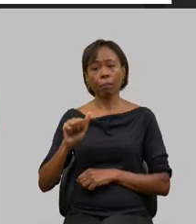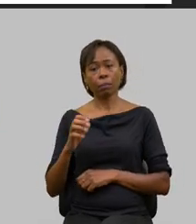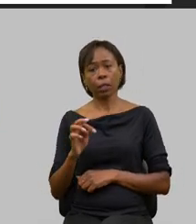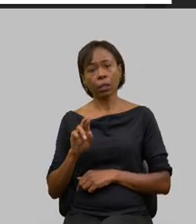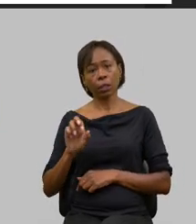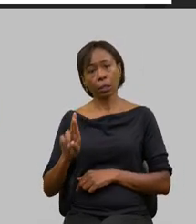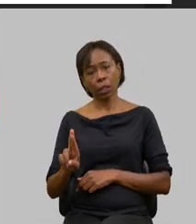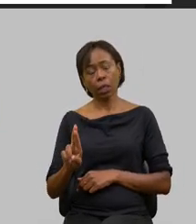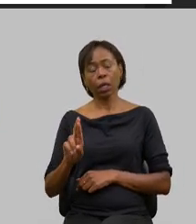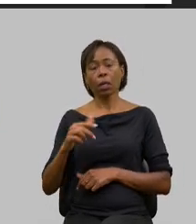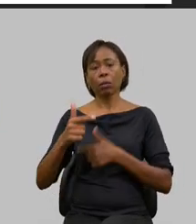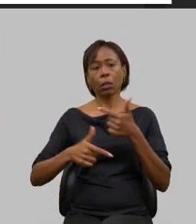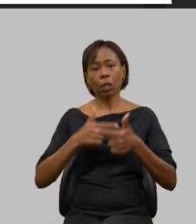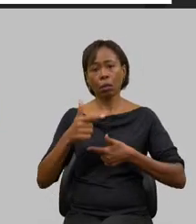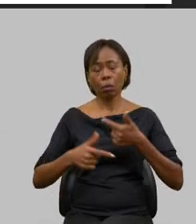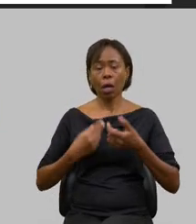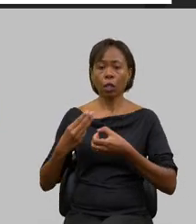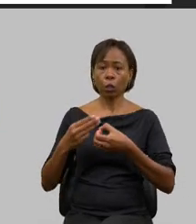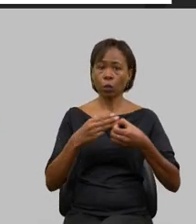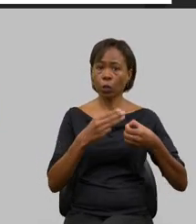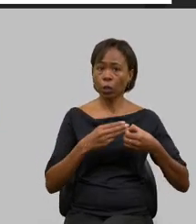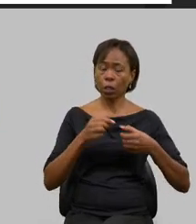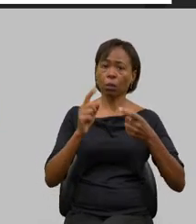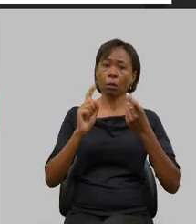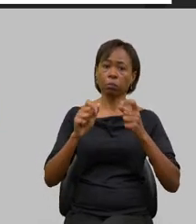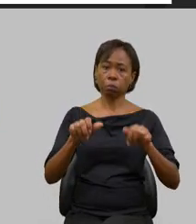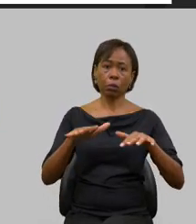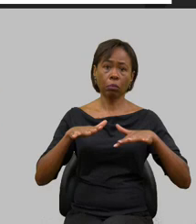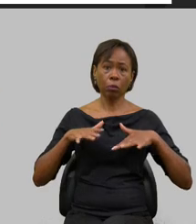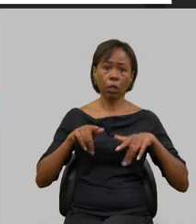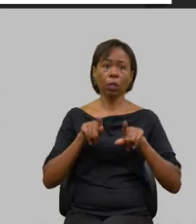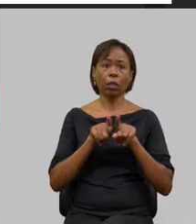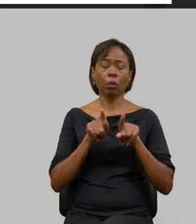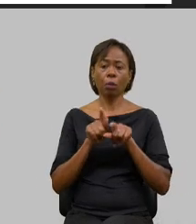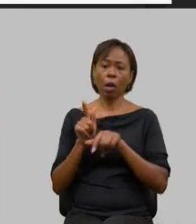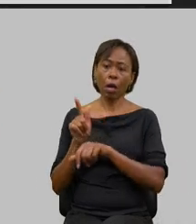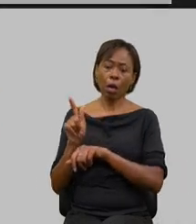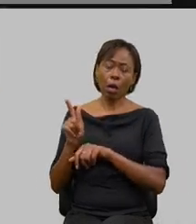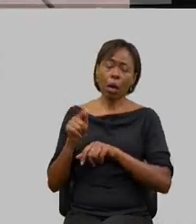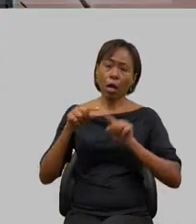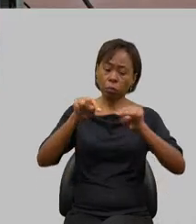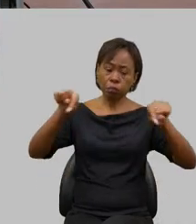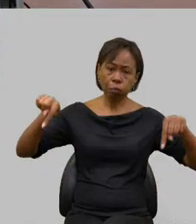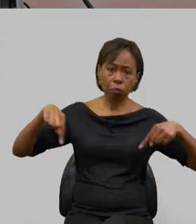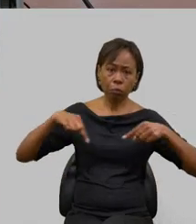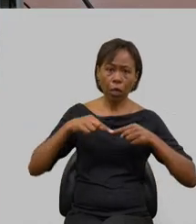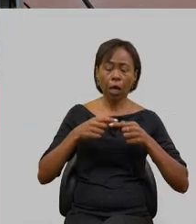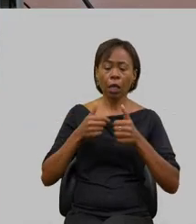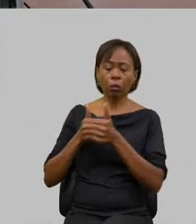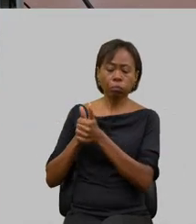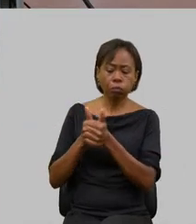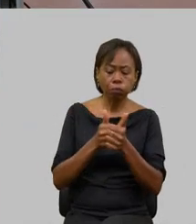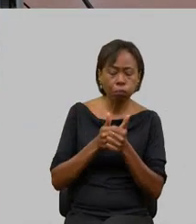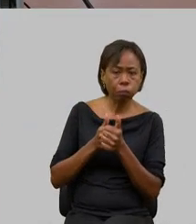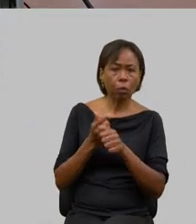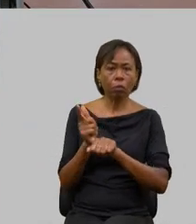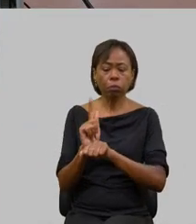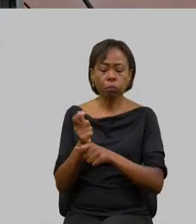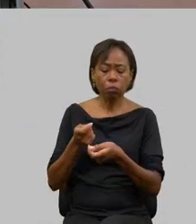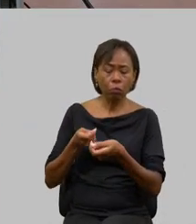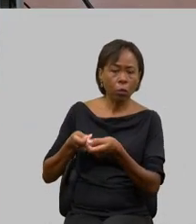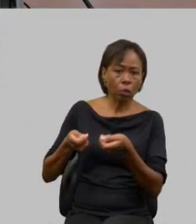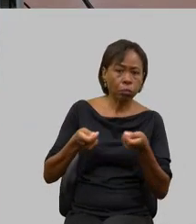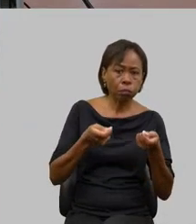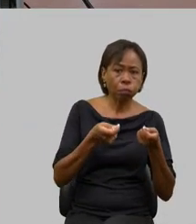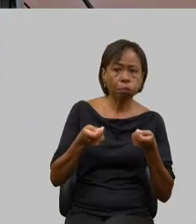municípios nas audiências públicas o trabalho de georreferenciamento que nós fazemos com as nossas equipes a licitação e o acompanhamento